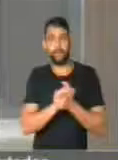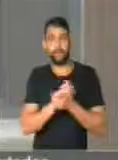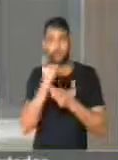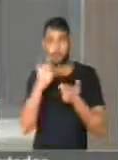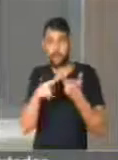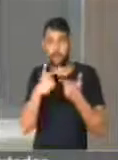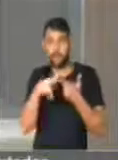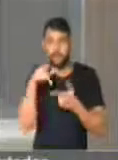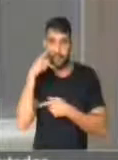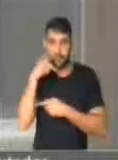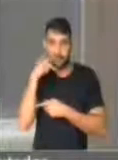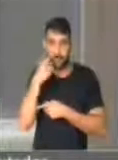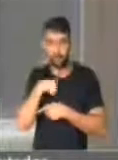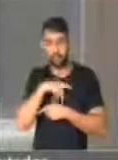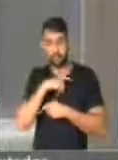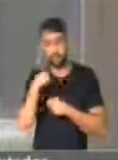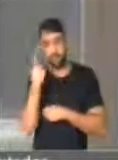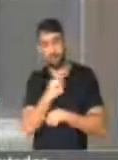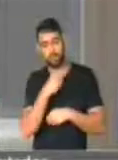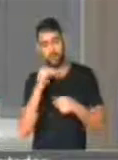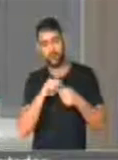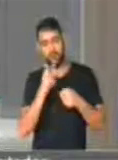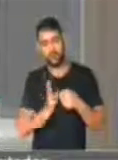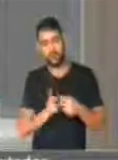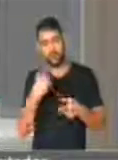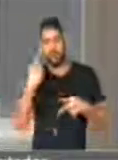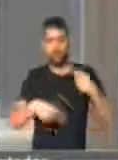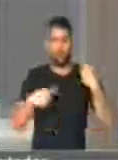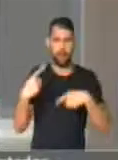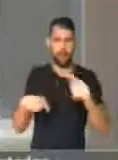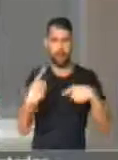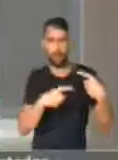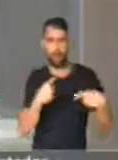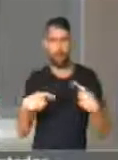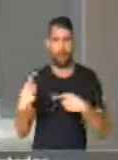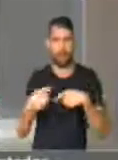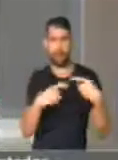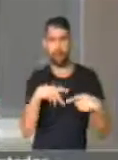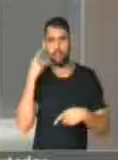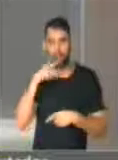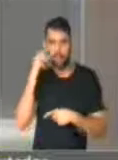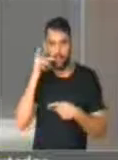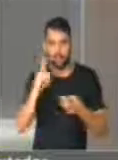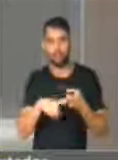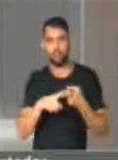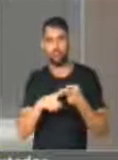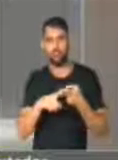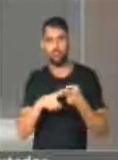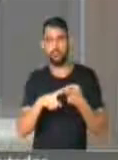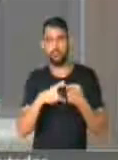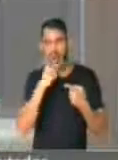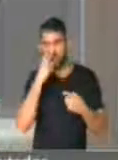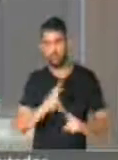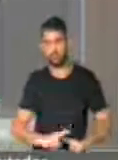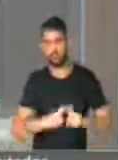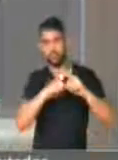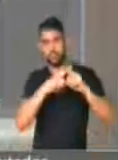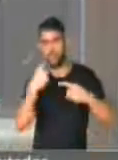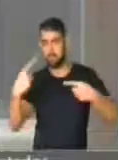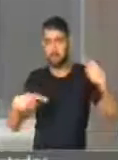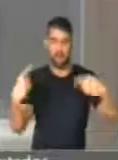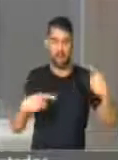Essa crise, para nós, pode ficar no debate meramente político, das disputas